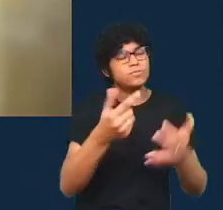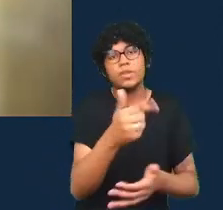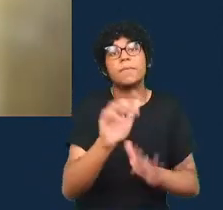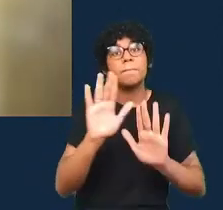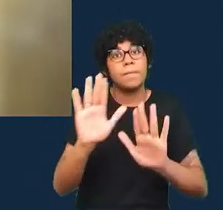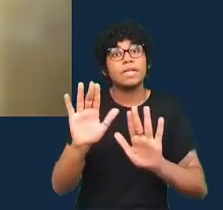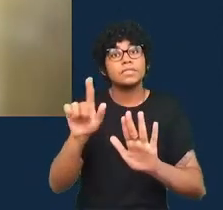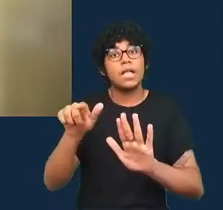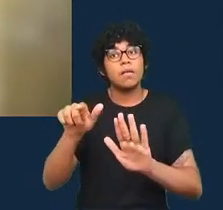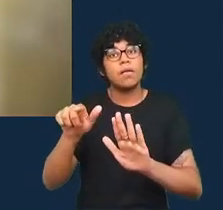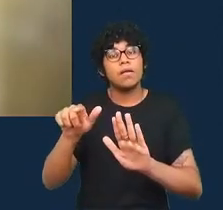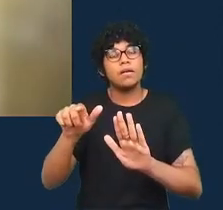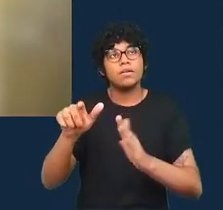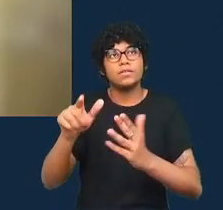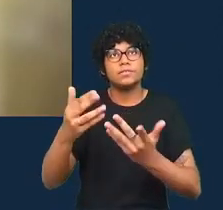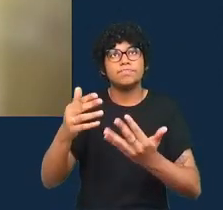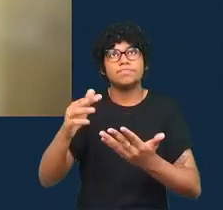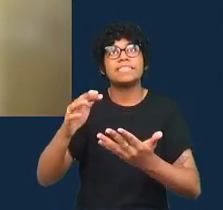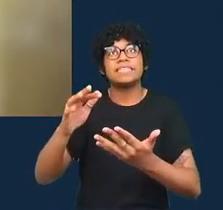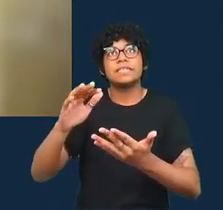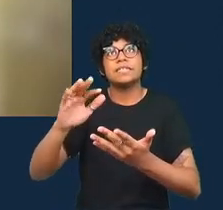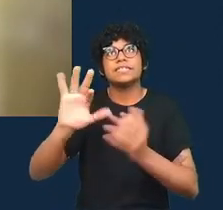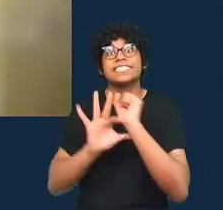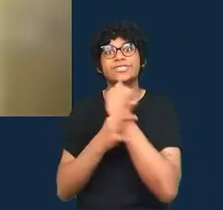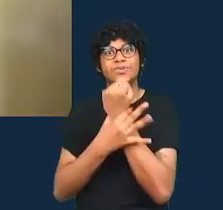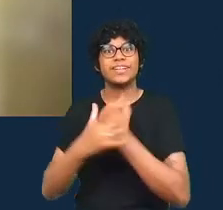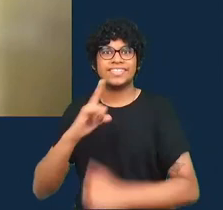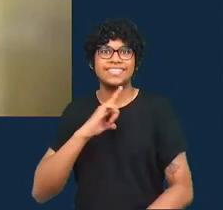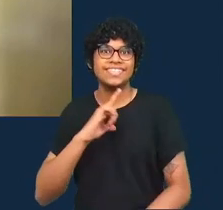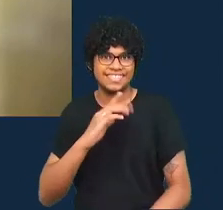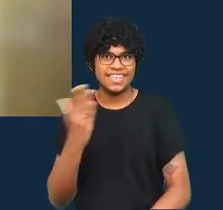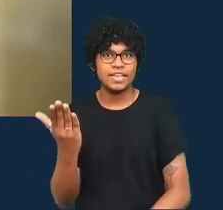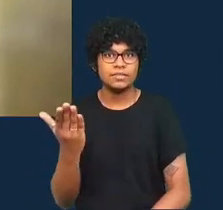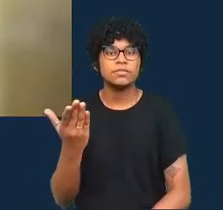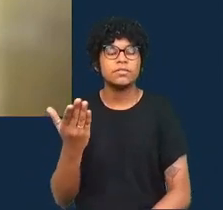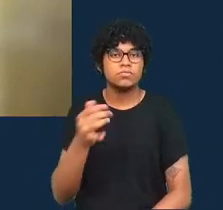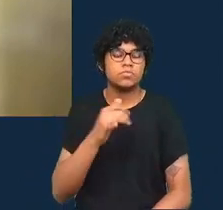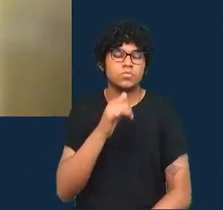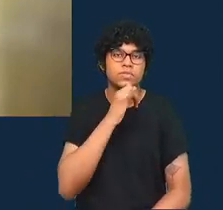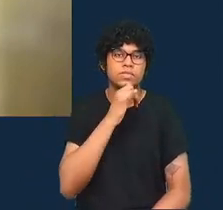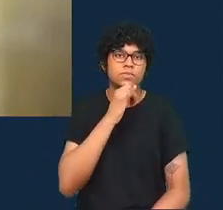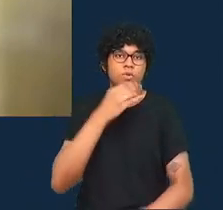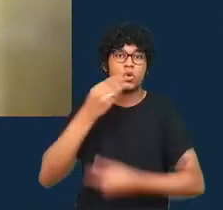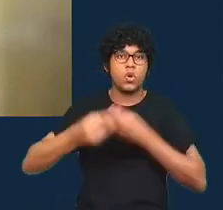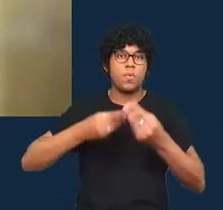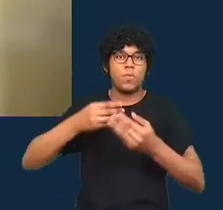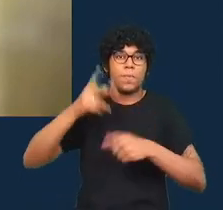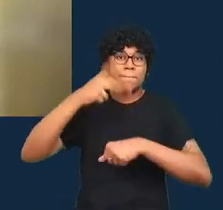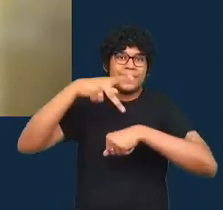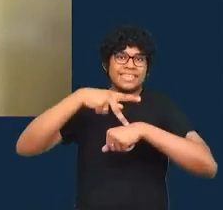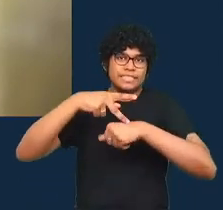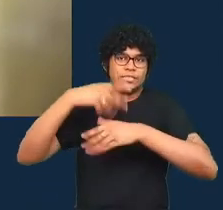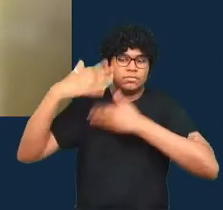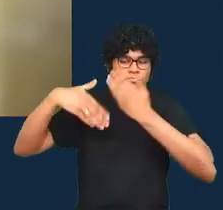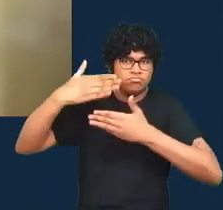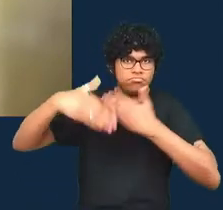construir narrativas enormes sobre como o país está indo etc é muito mais